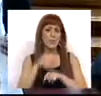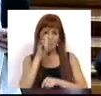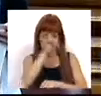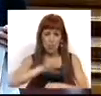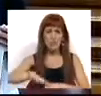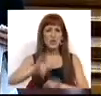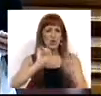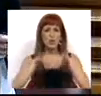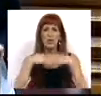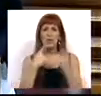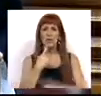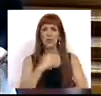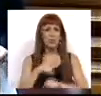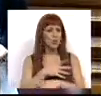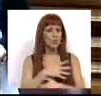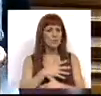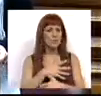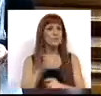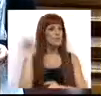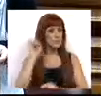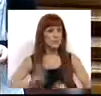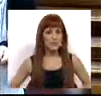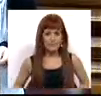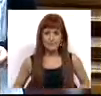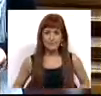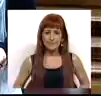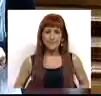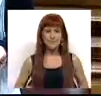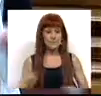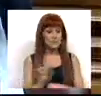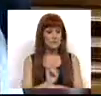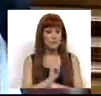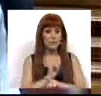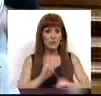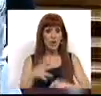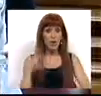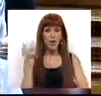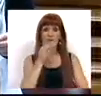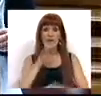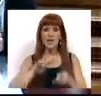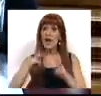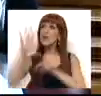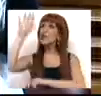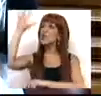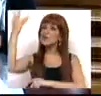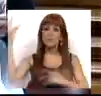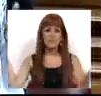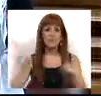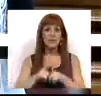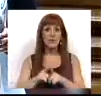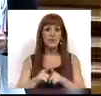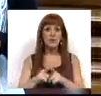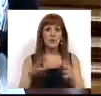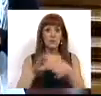ambiental e social extraordinariamente relevante. Desde logo, quando falamos de alterações climáticas e da